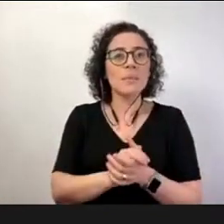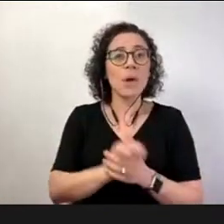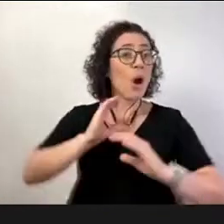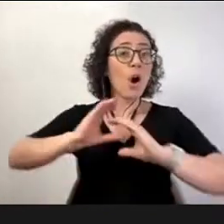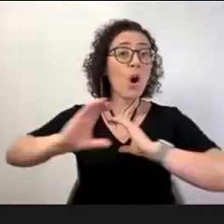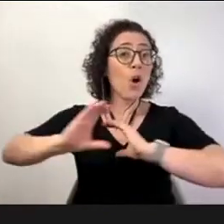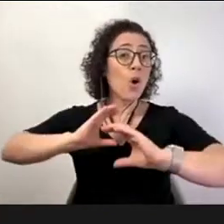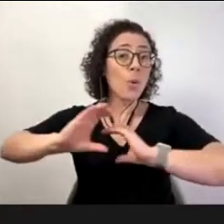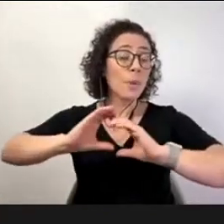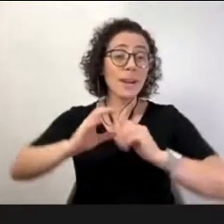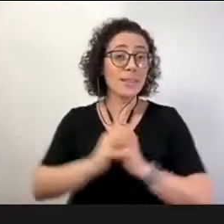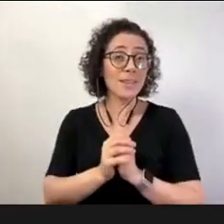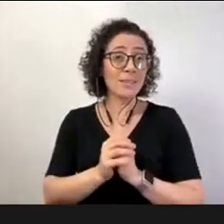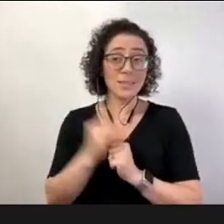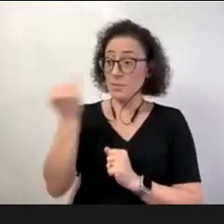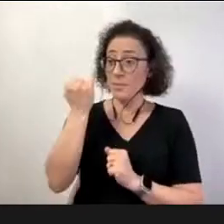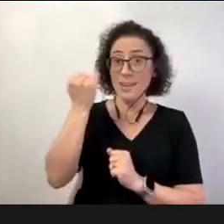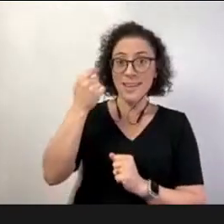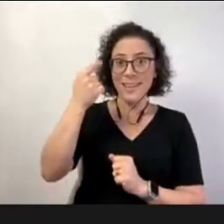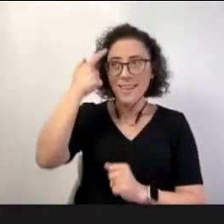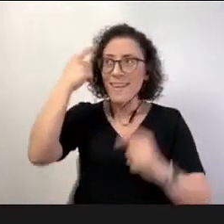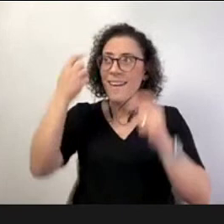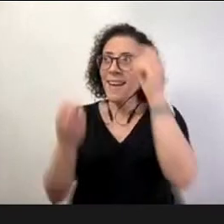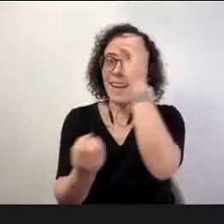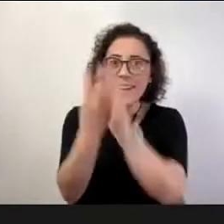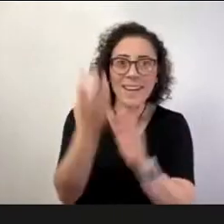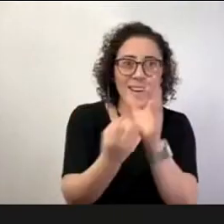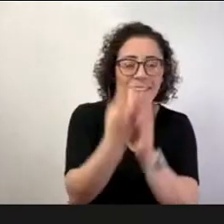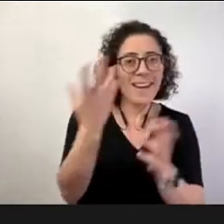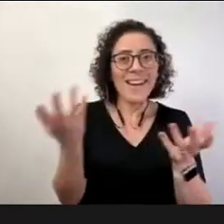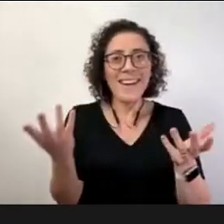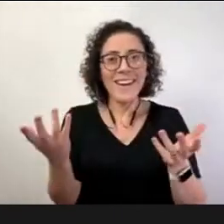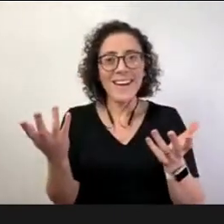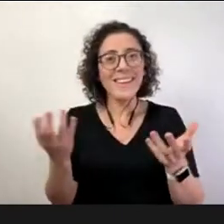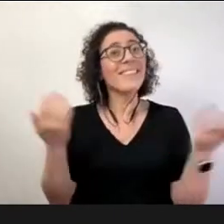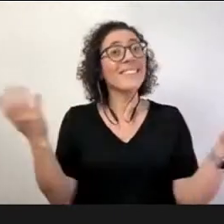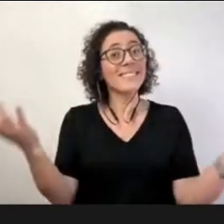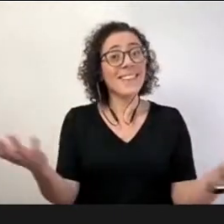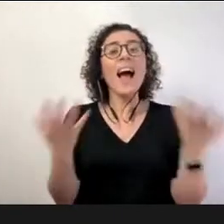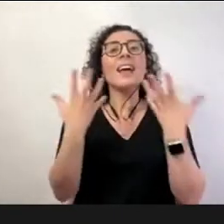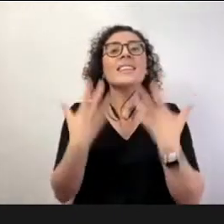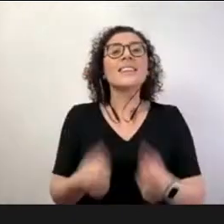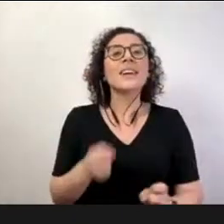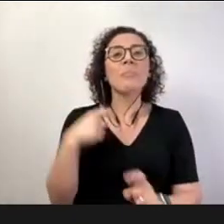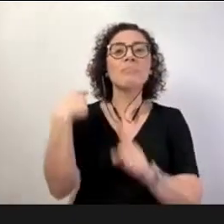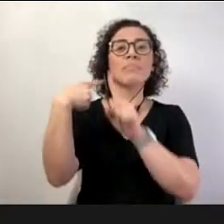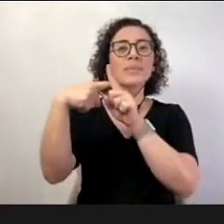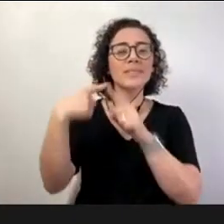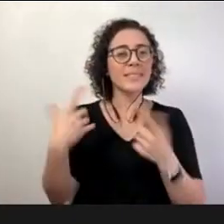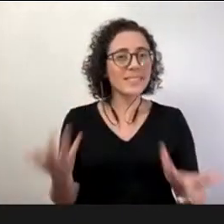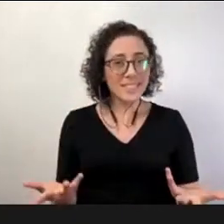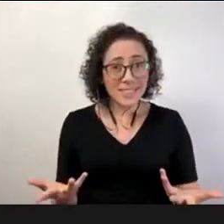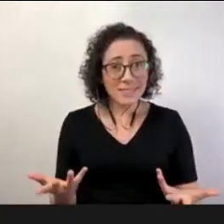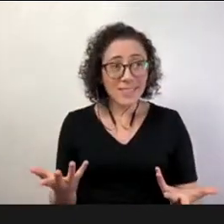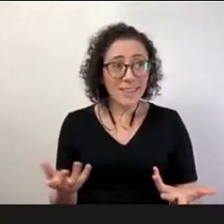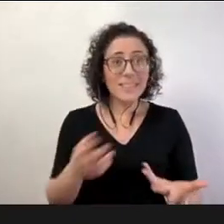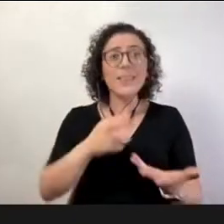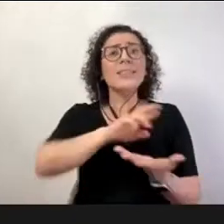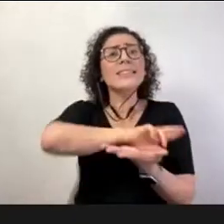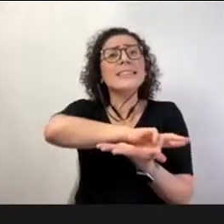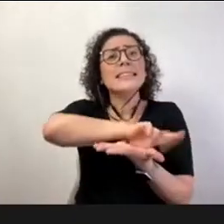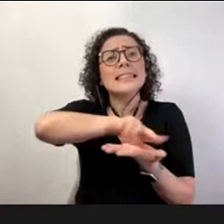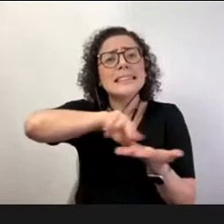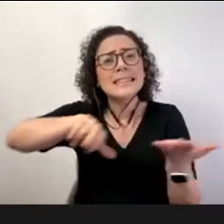criatividade é fundamental para um professor a aceitação positiva é fundamental para um professor nós precisamos que os cursos